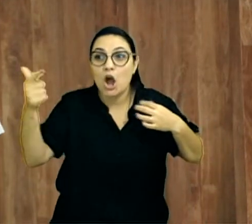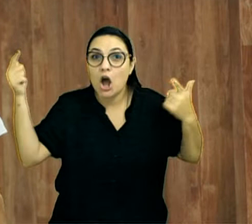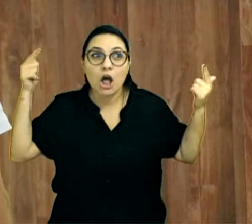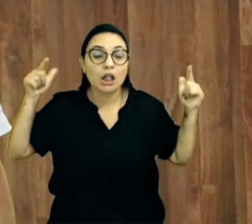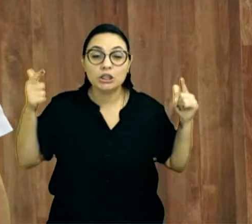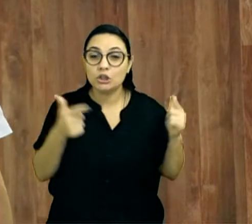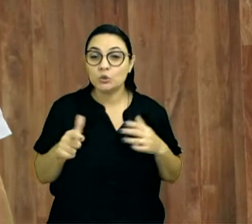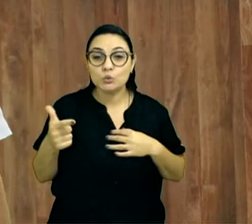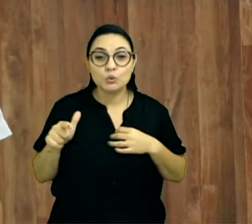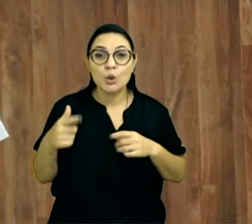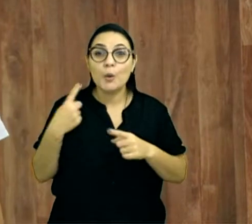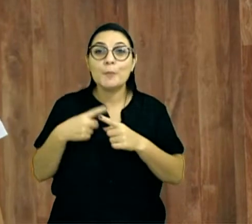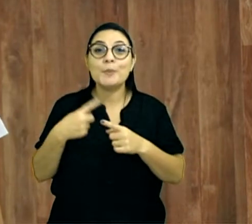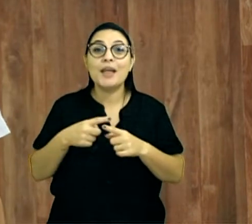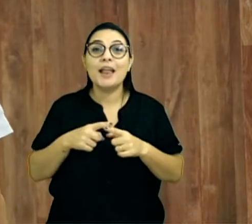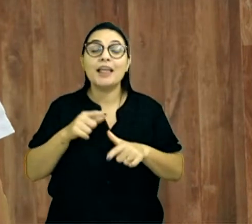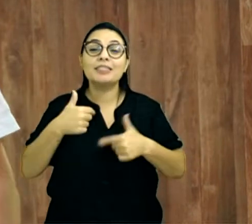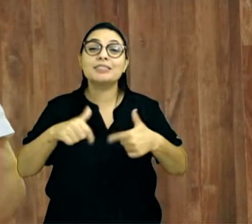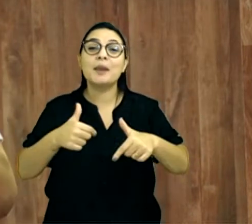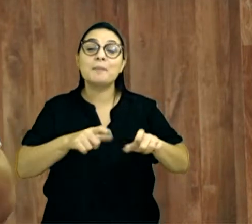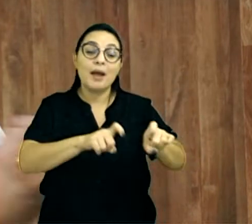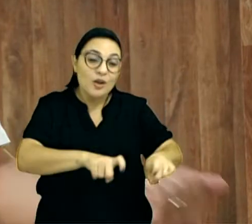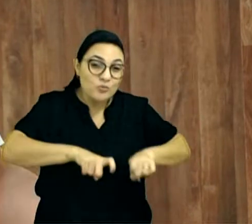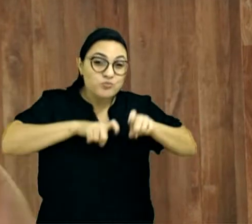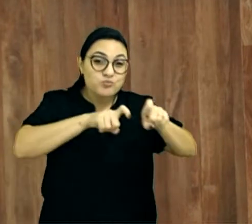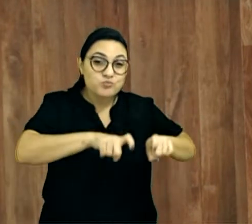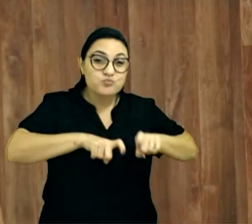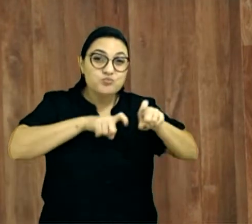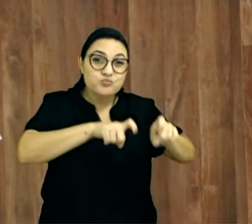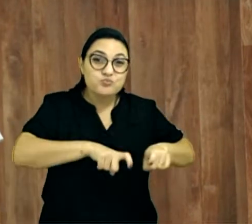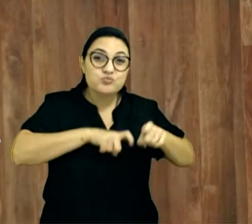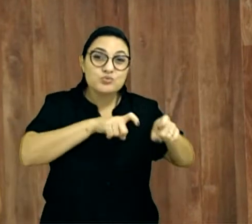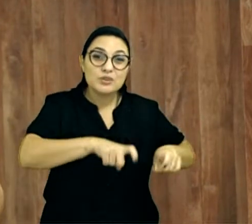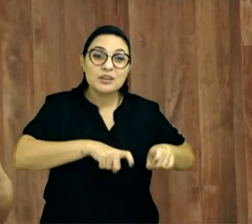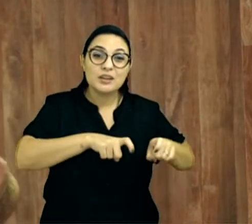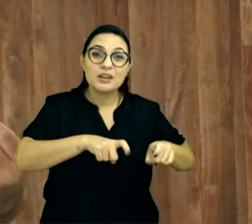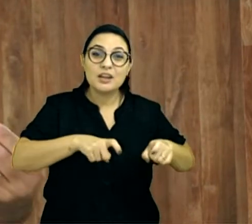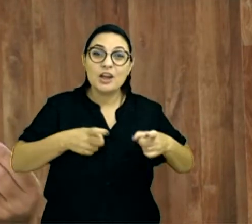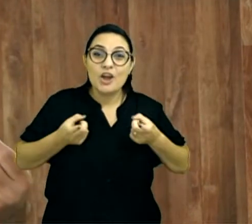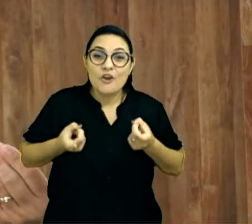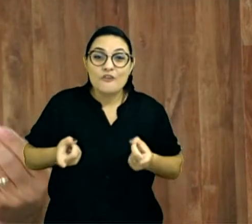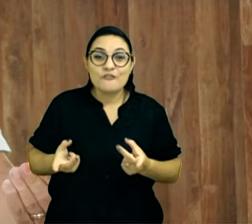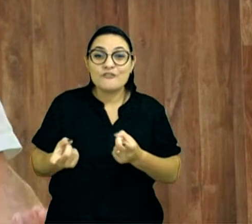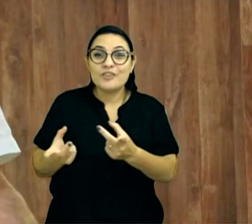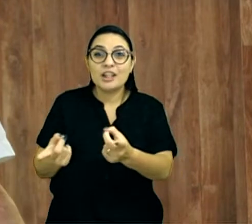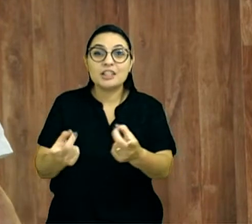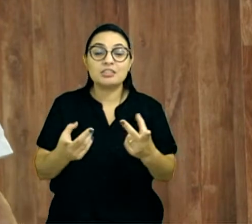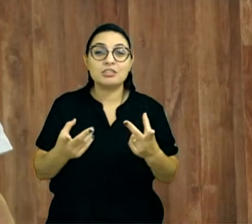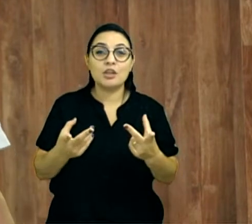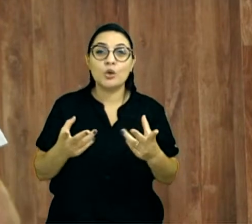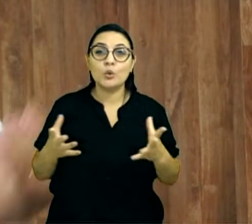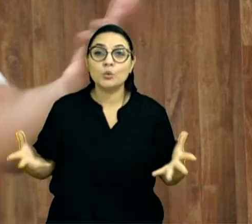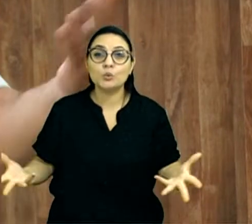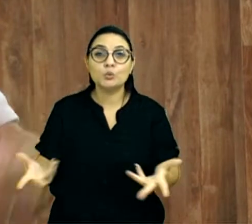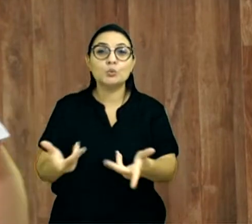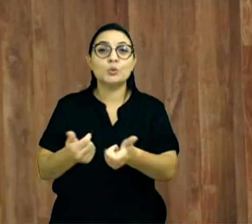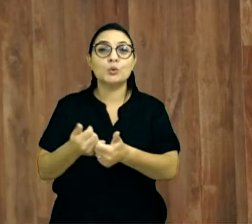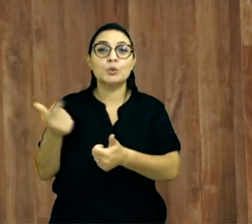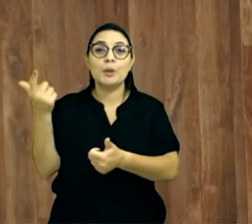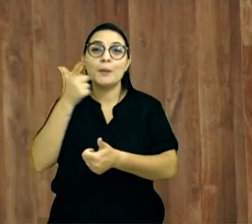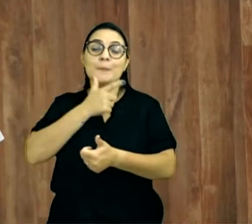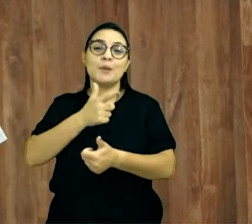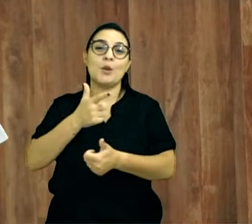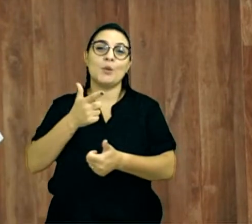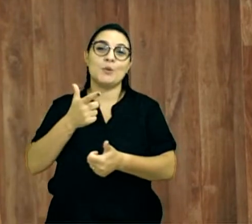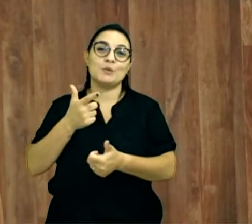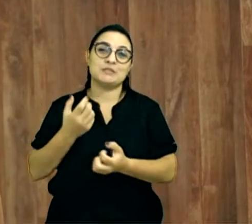ele é agricultor, ele vendeu todo o que ele tinha plantado, para poder custear